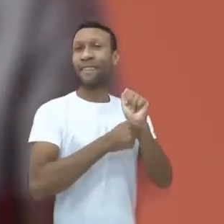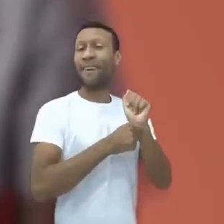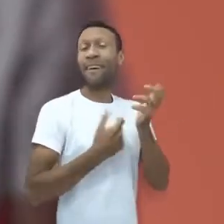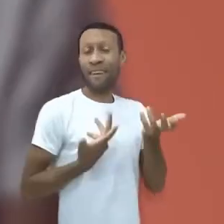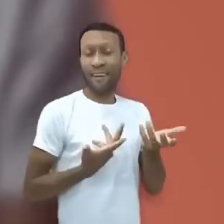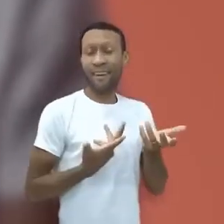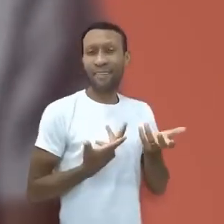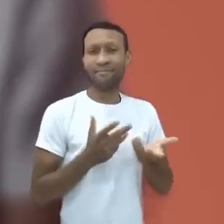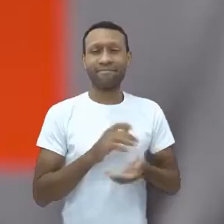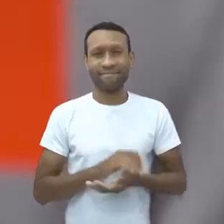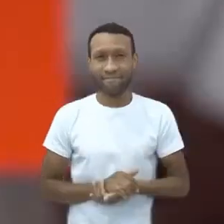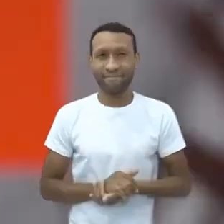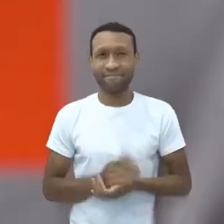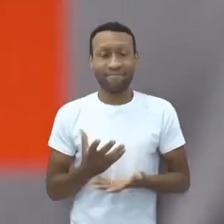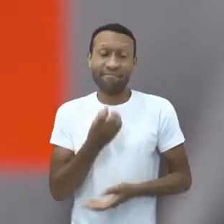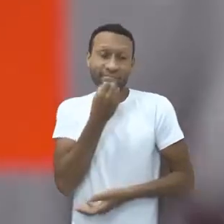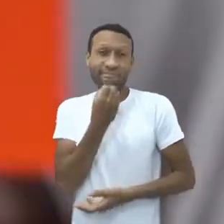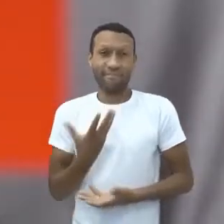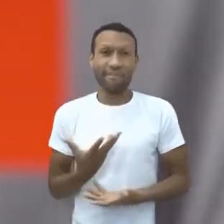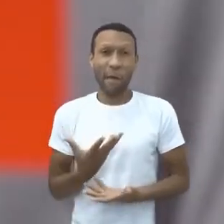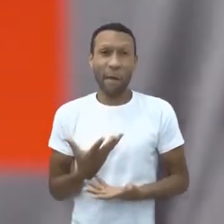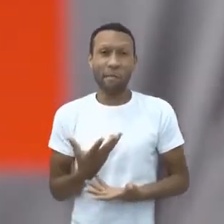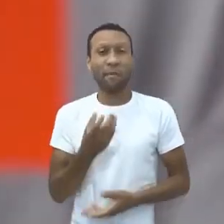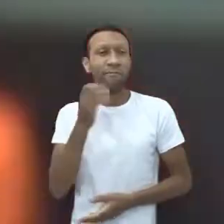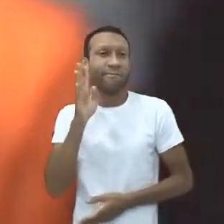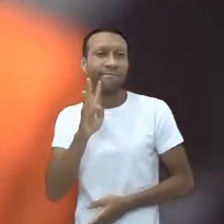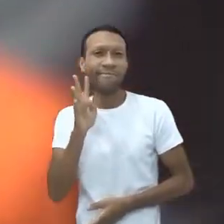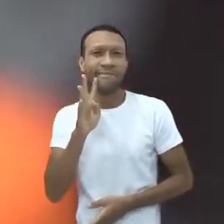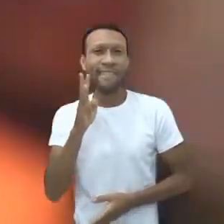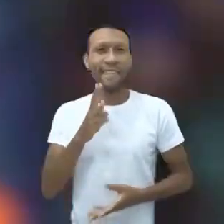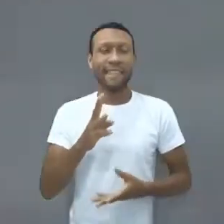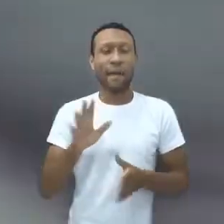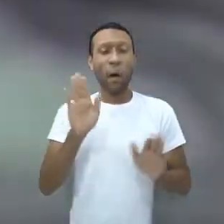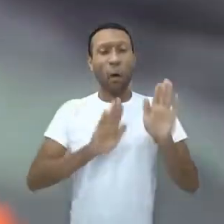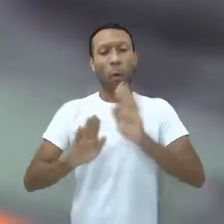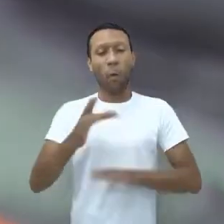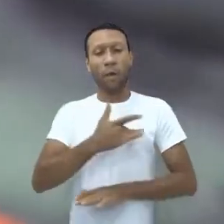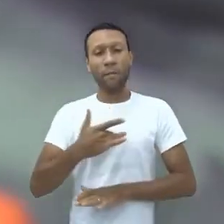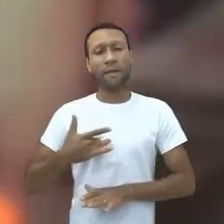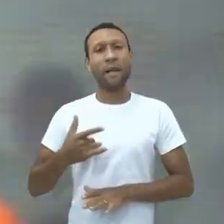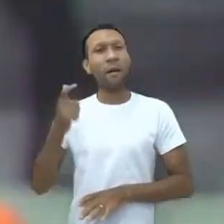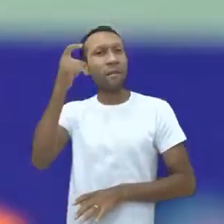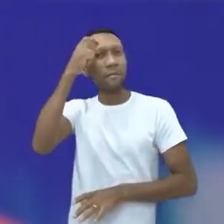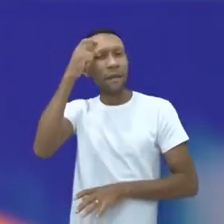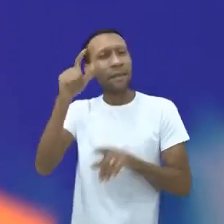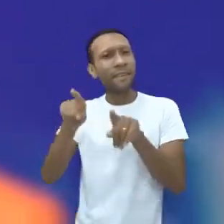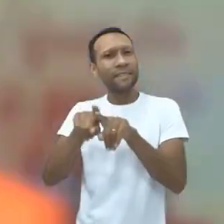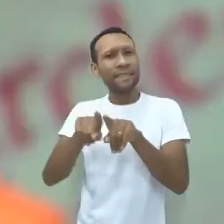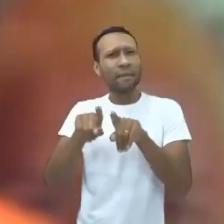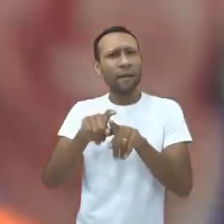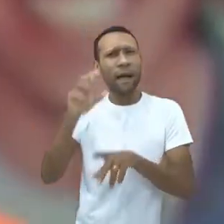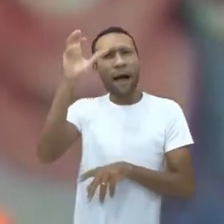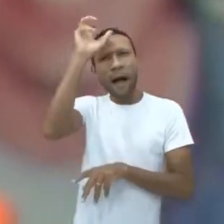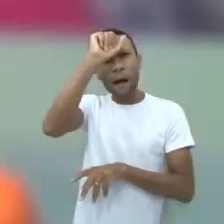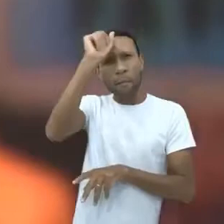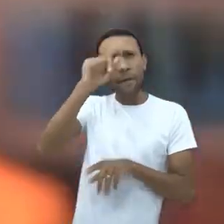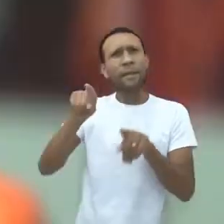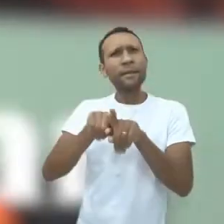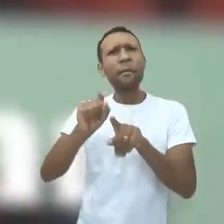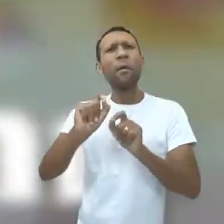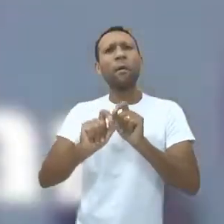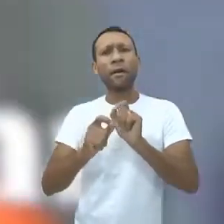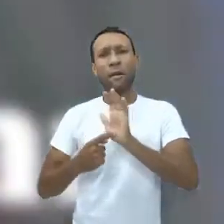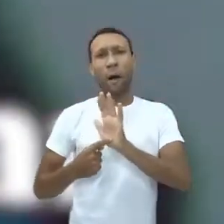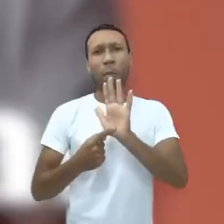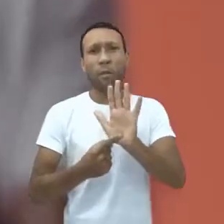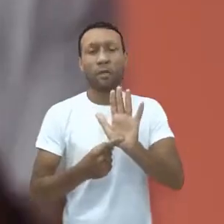ousado e contradizer o Humberto Eco. Será que ele é pouco antidemocrático também, a frase dele? O surgimento de haters, de trolls, dessas coisas, passa